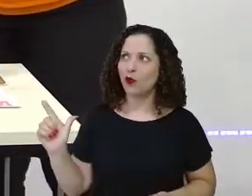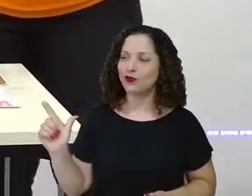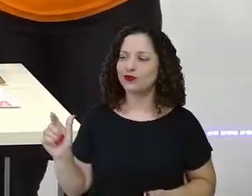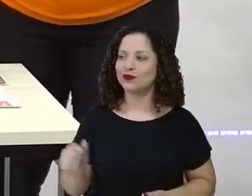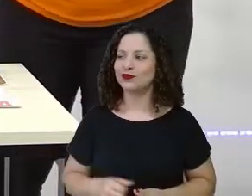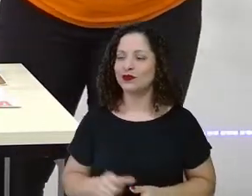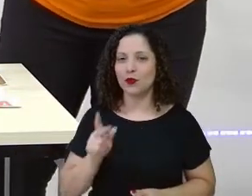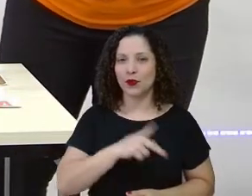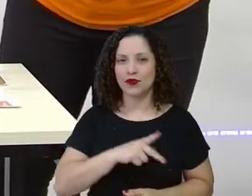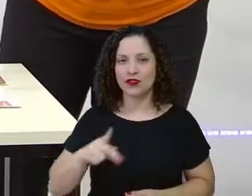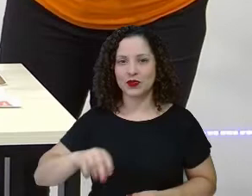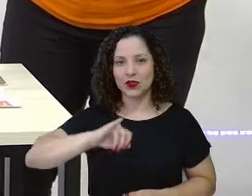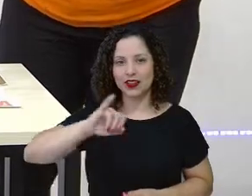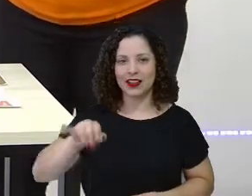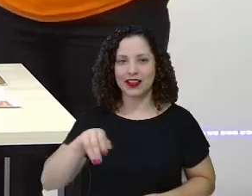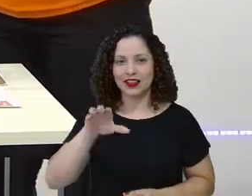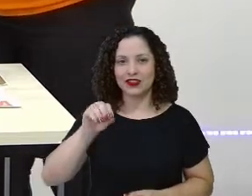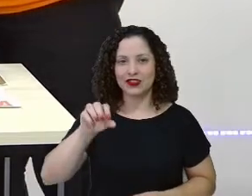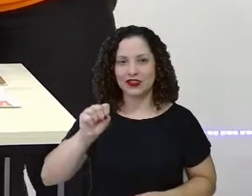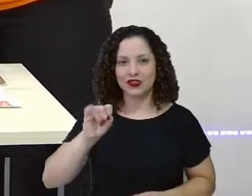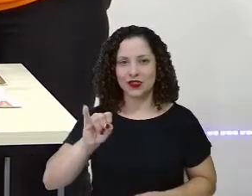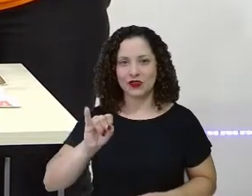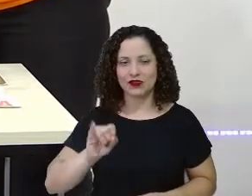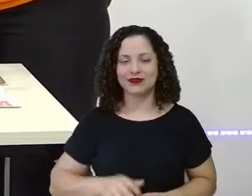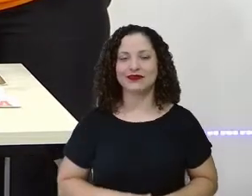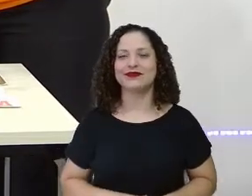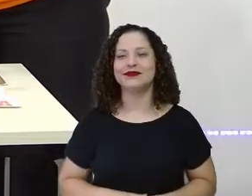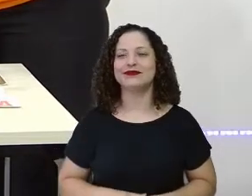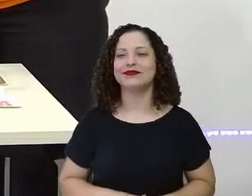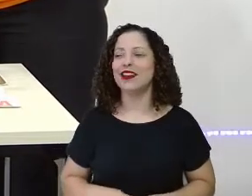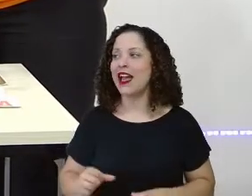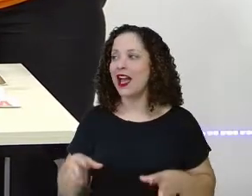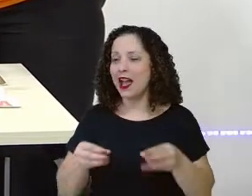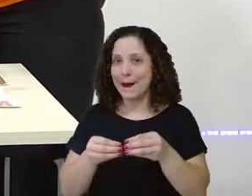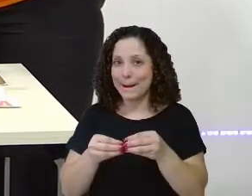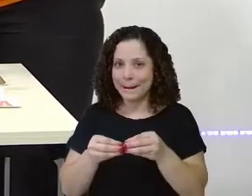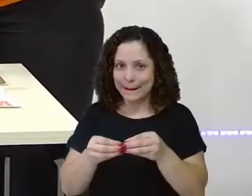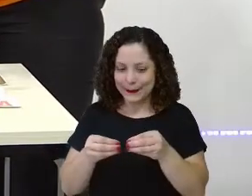Josi! Toma, professora Josi! Vamos puxar o outro, tá?